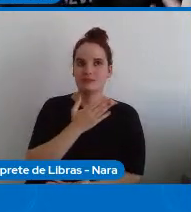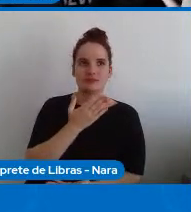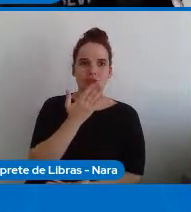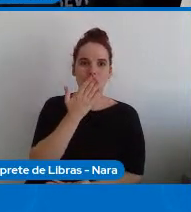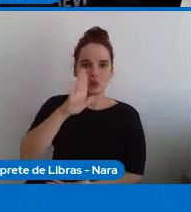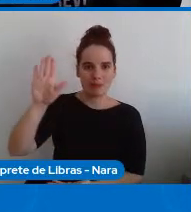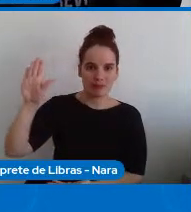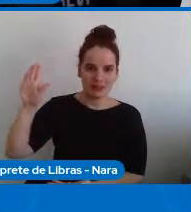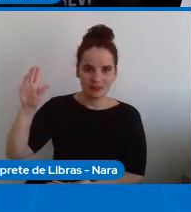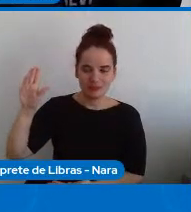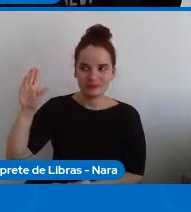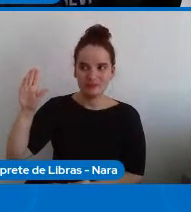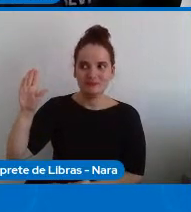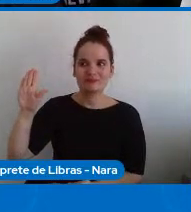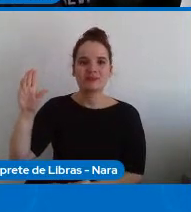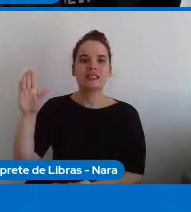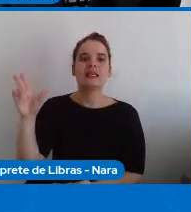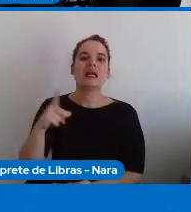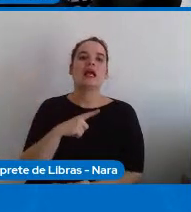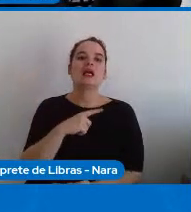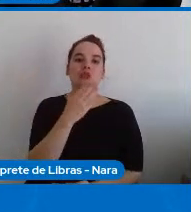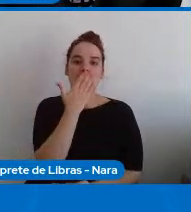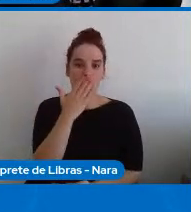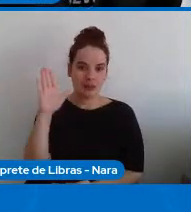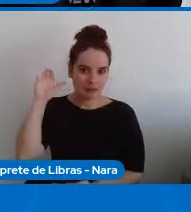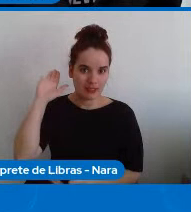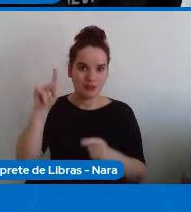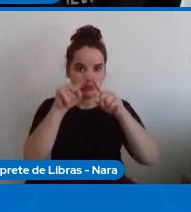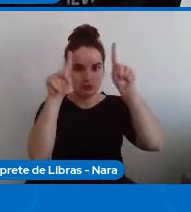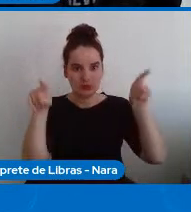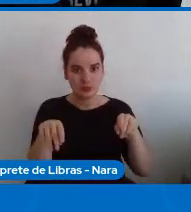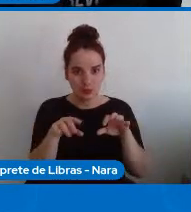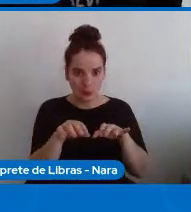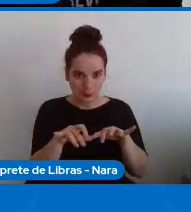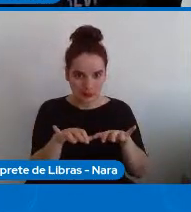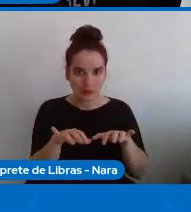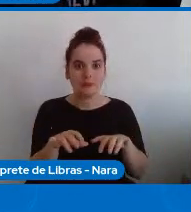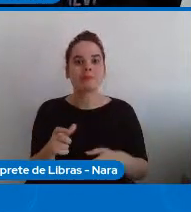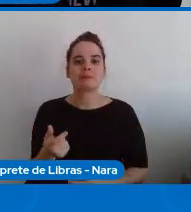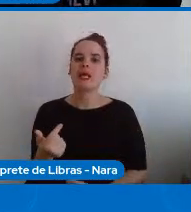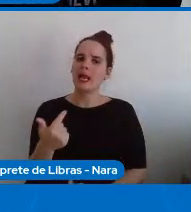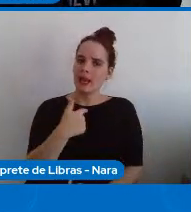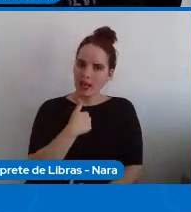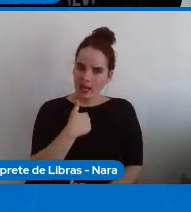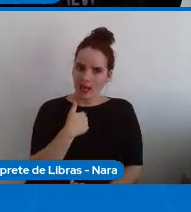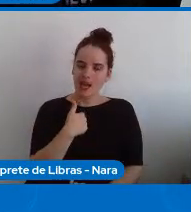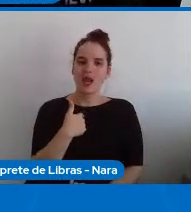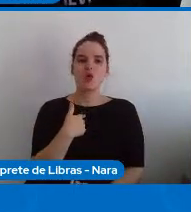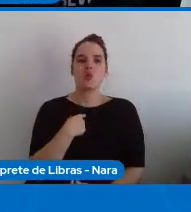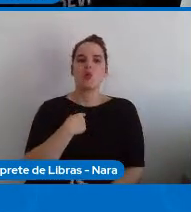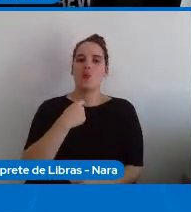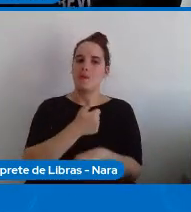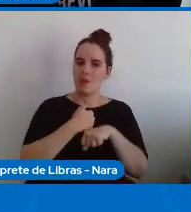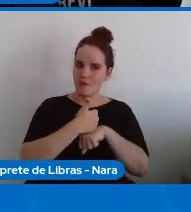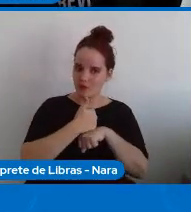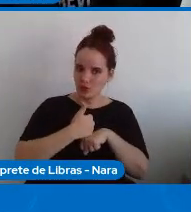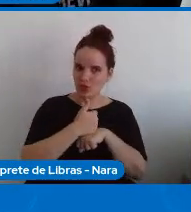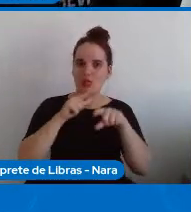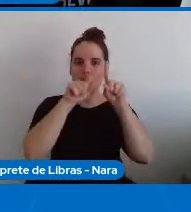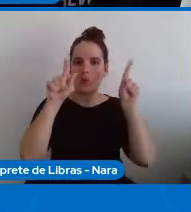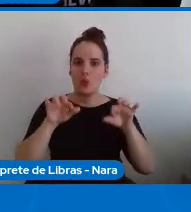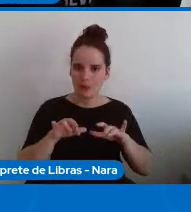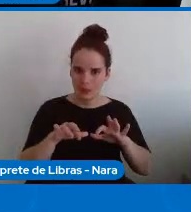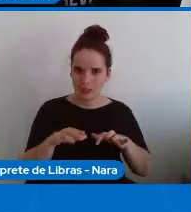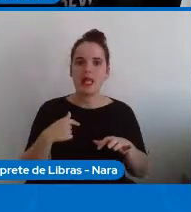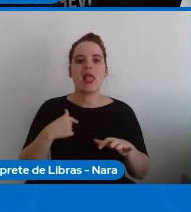essência do juramento do curso de computação é que a profissional profissional de computação será fiel aos